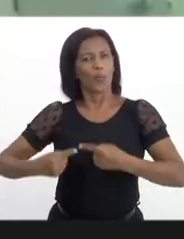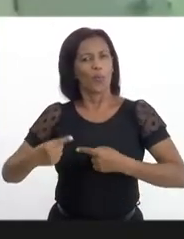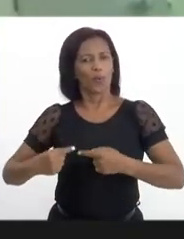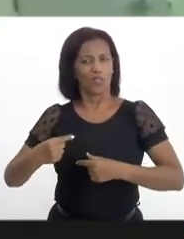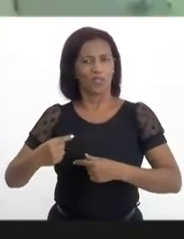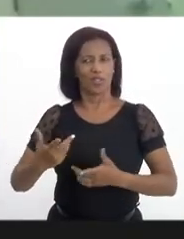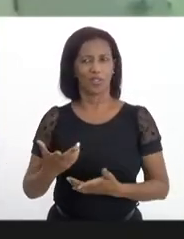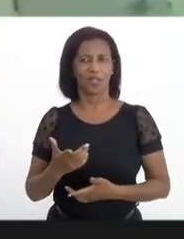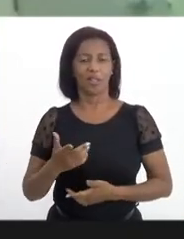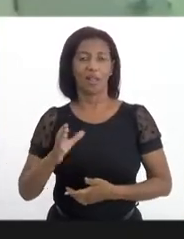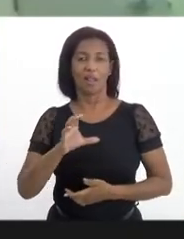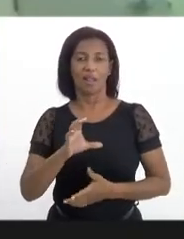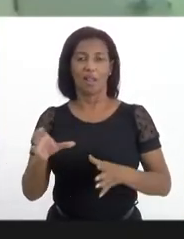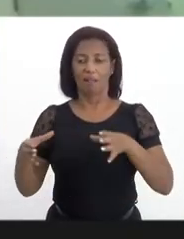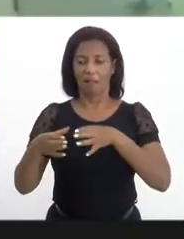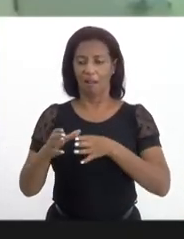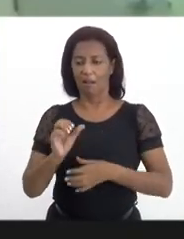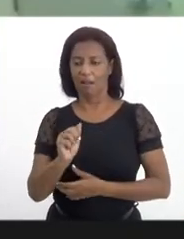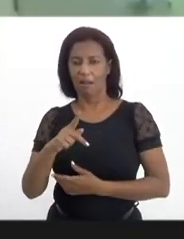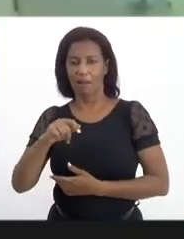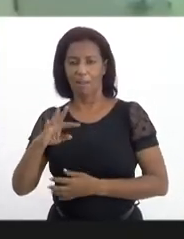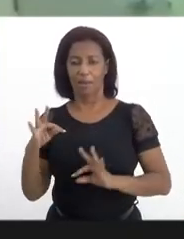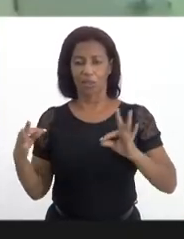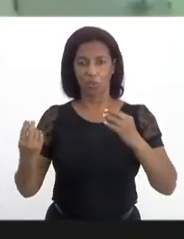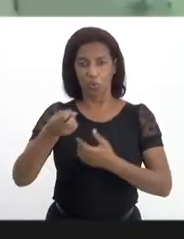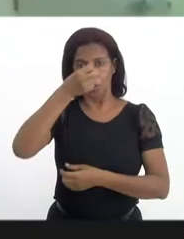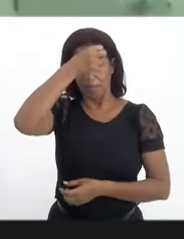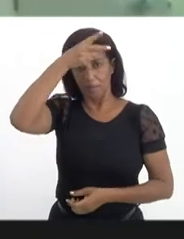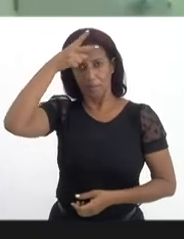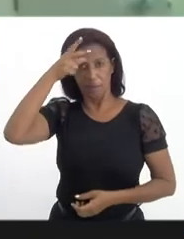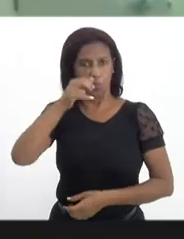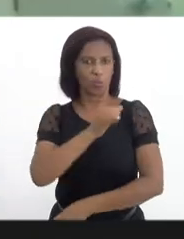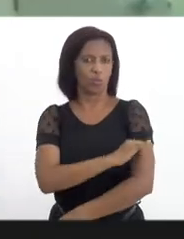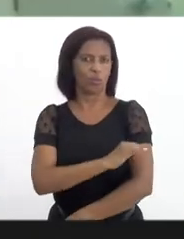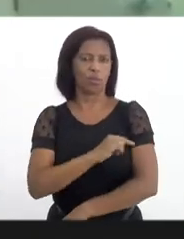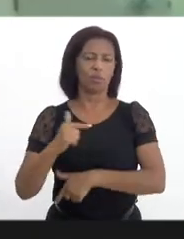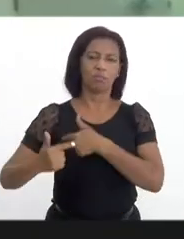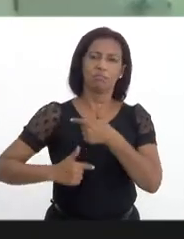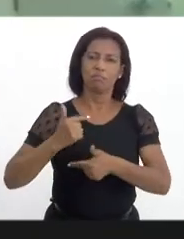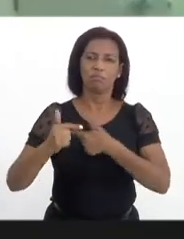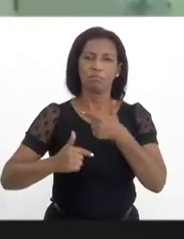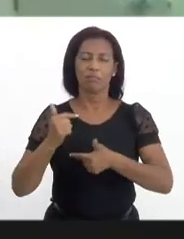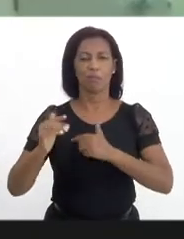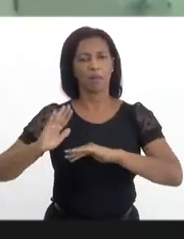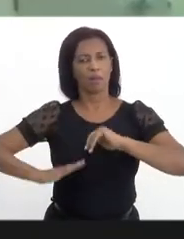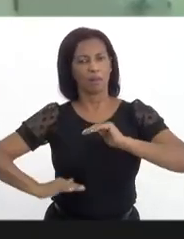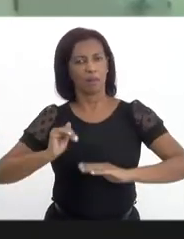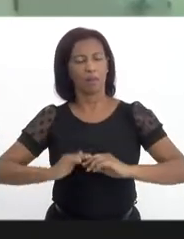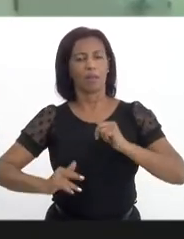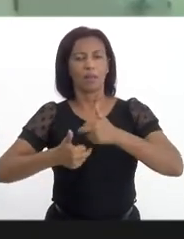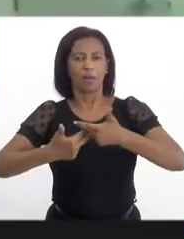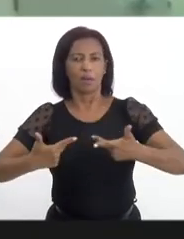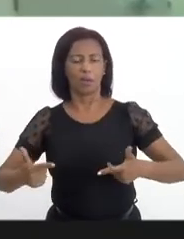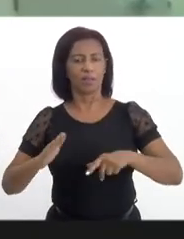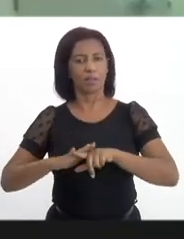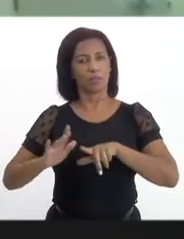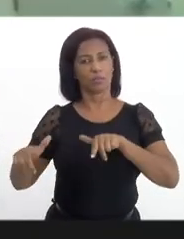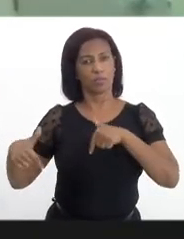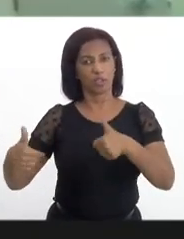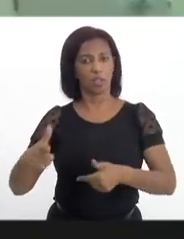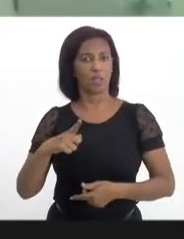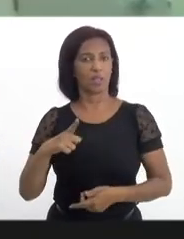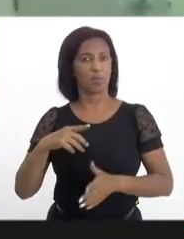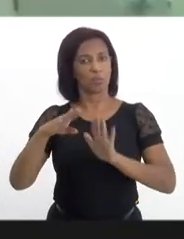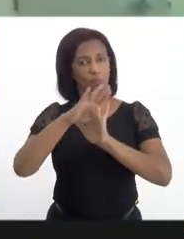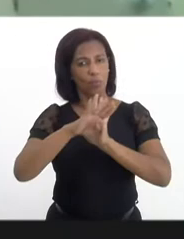campanha municipal Você no Controle, que é uma campanha de toda a Prefeitura do Rio, trabalhando na capacitação, qualificação dos agentes, temos um